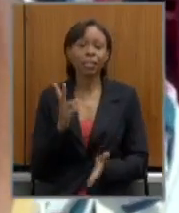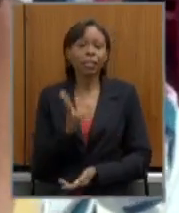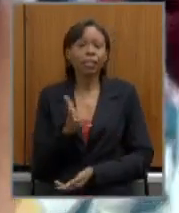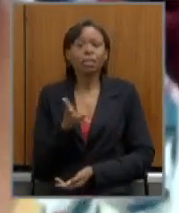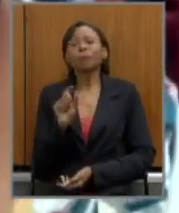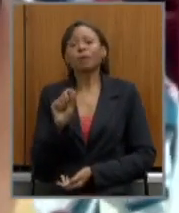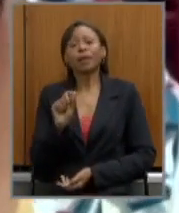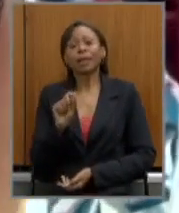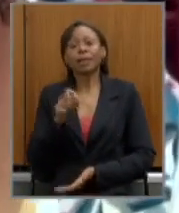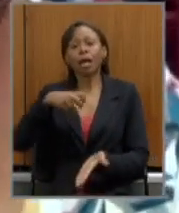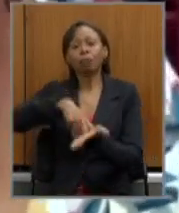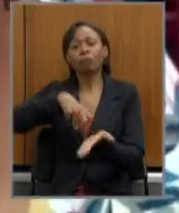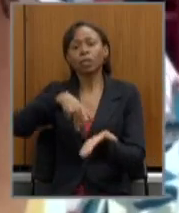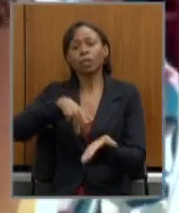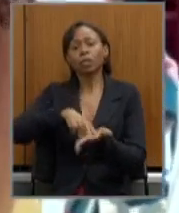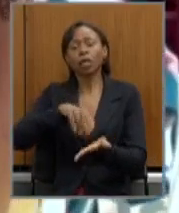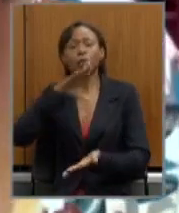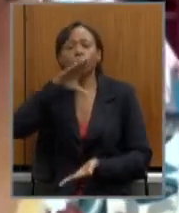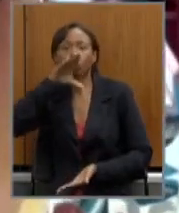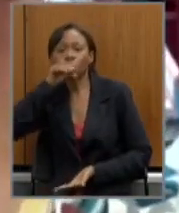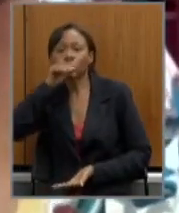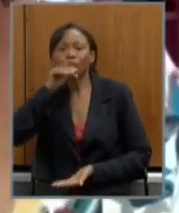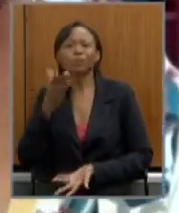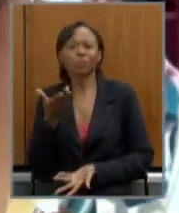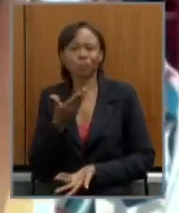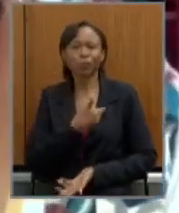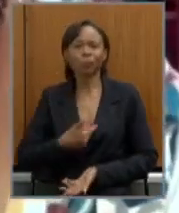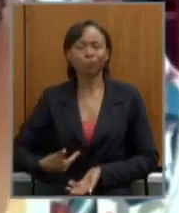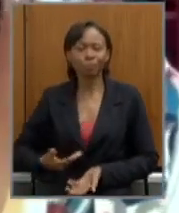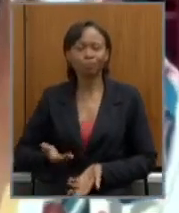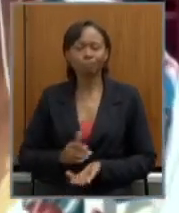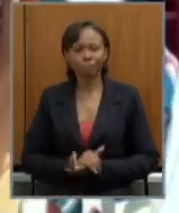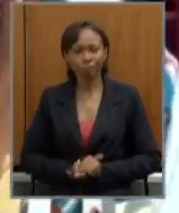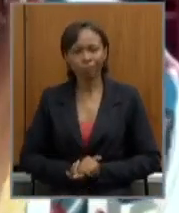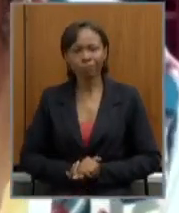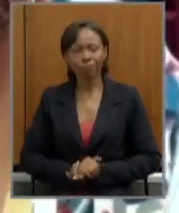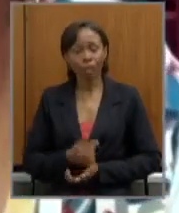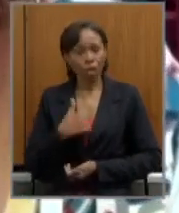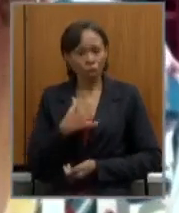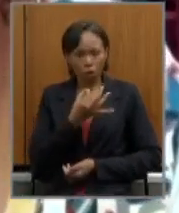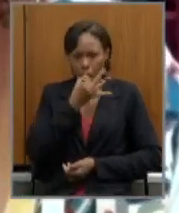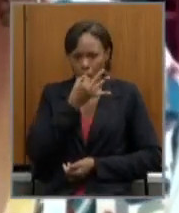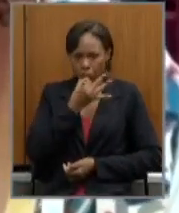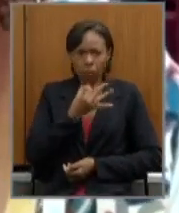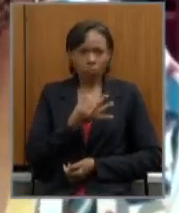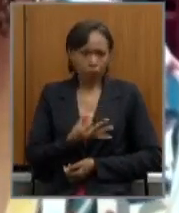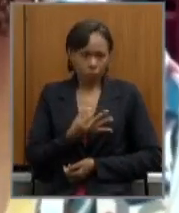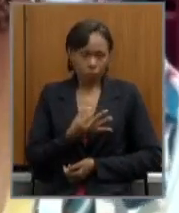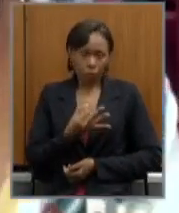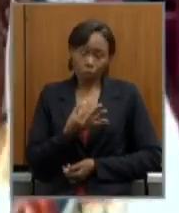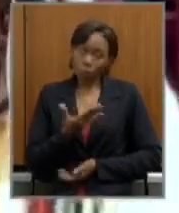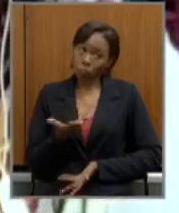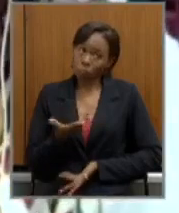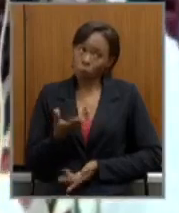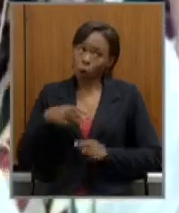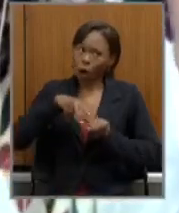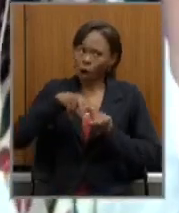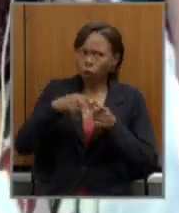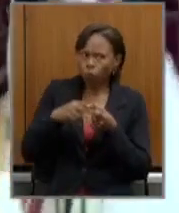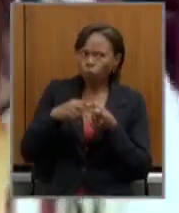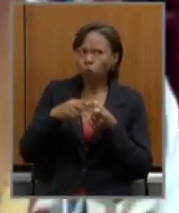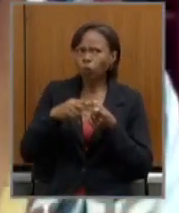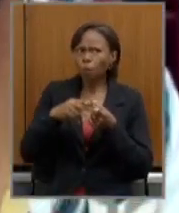o servidor e a servidora pública e na minha opinião o melhor ajuste